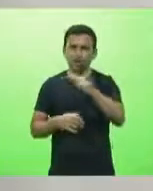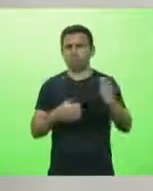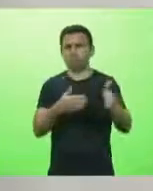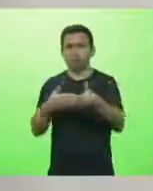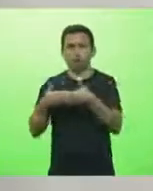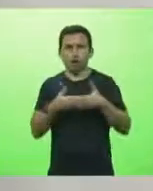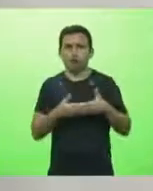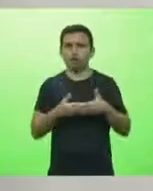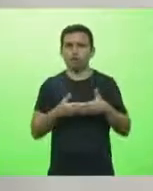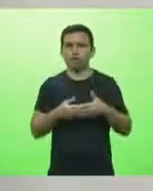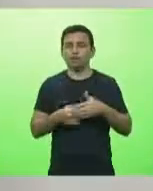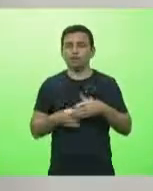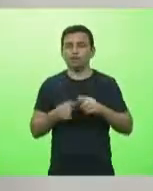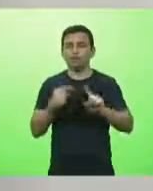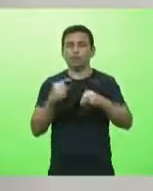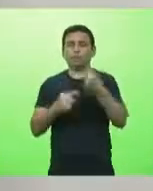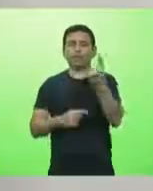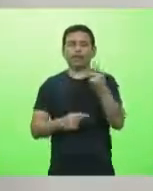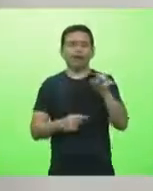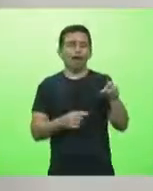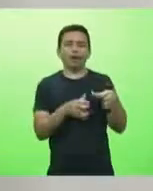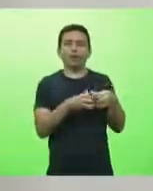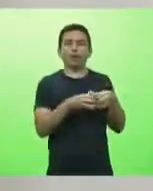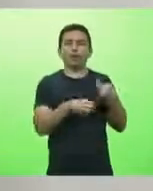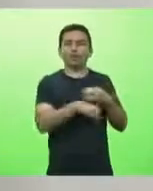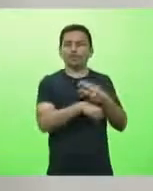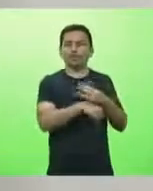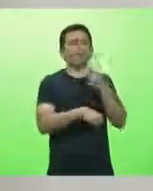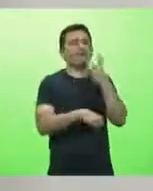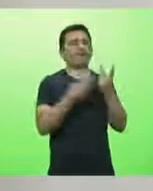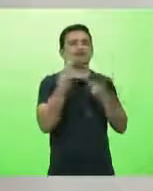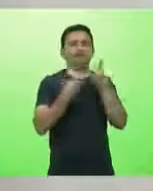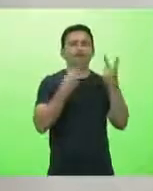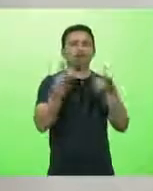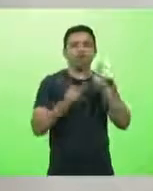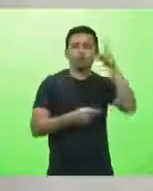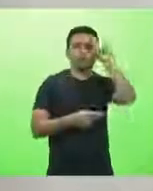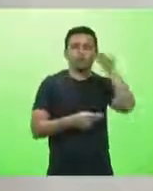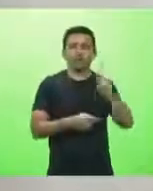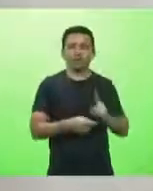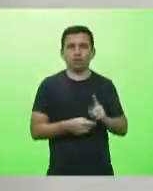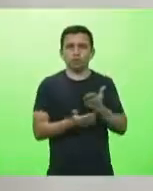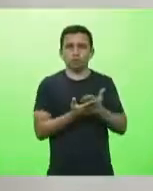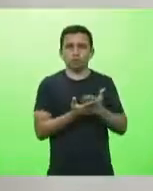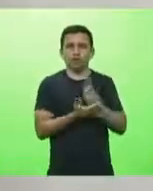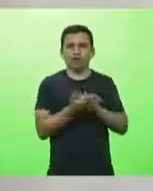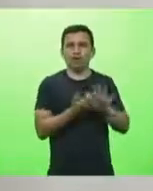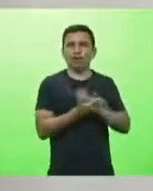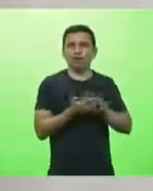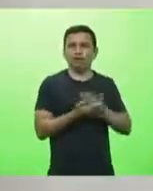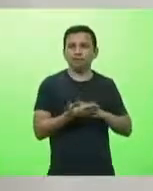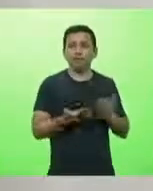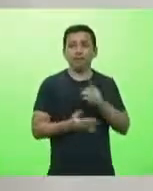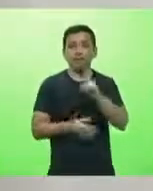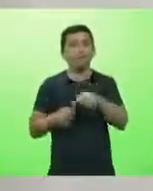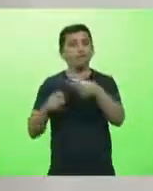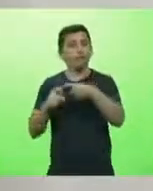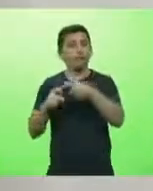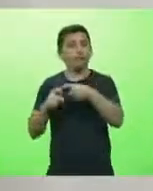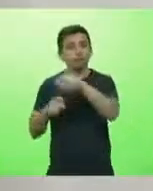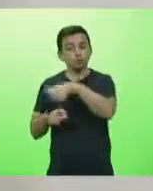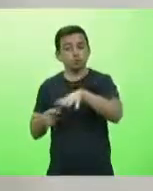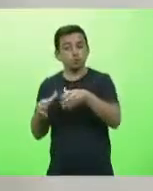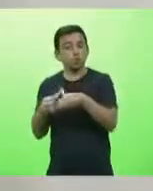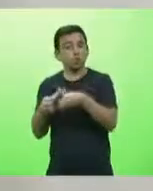WhatsApp, não é grupo de WhatsApp, não são pessoas que não estudaram a respeito disso, são médicos do